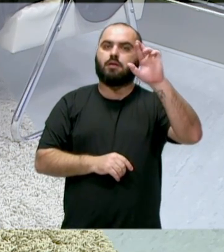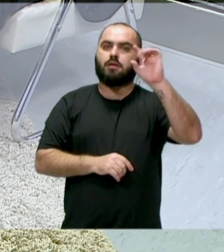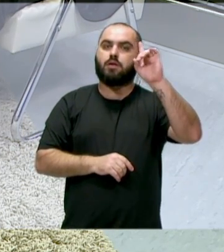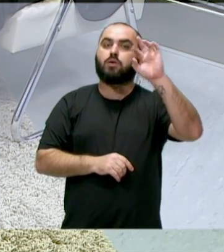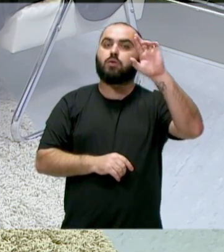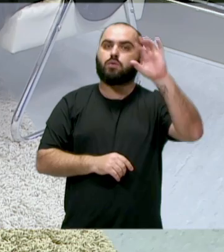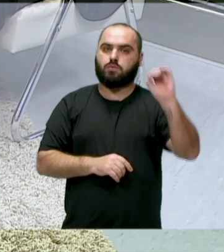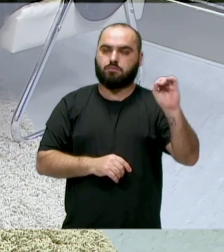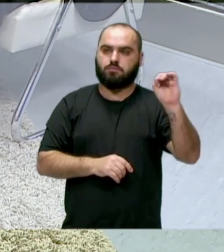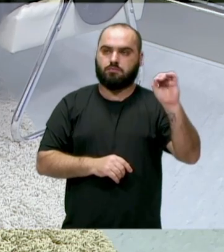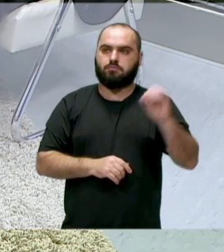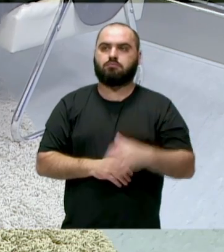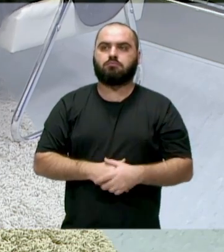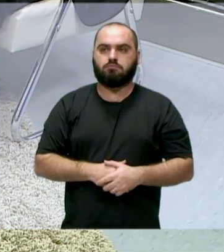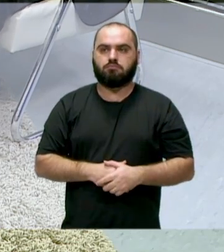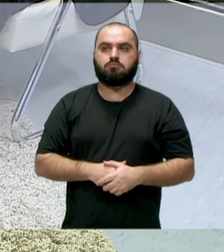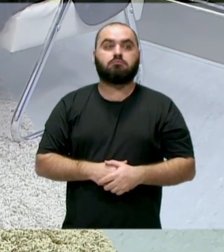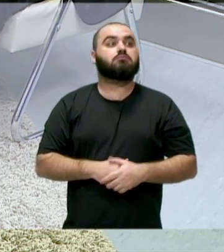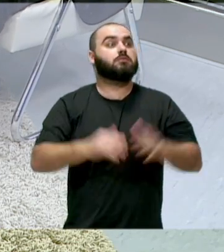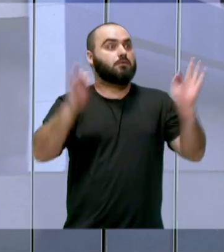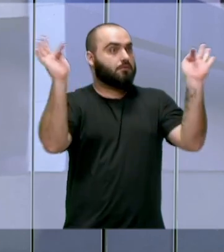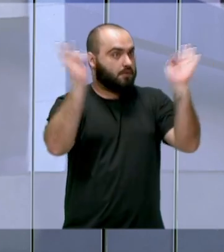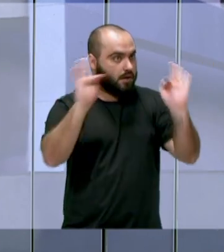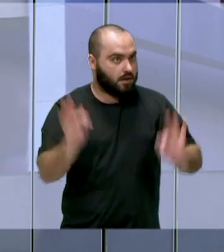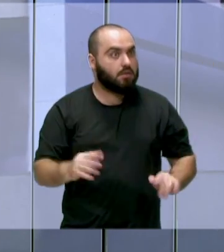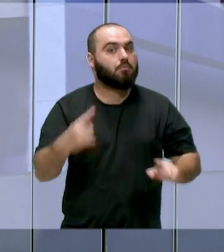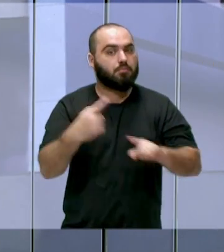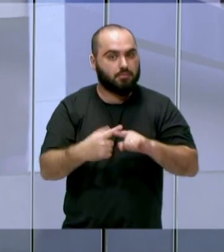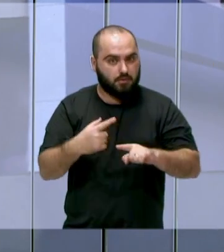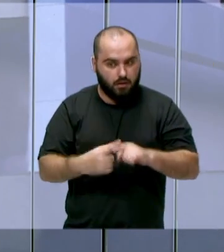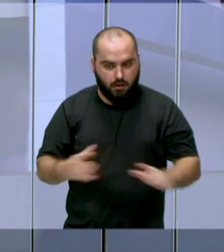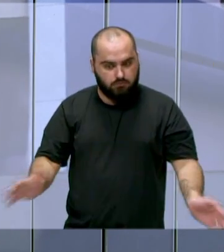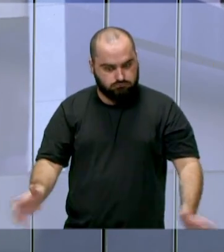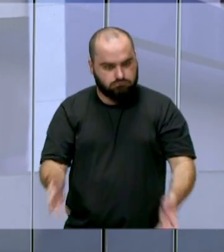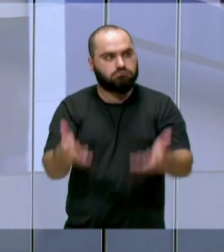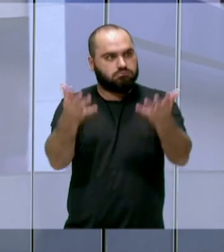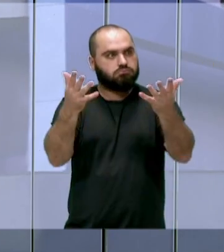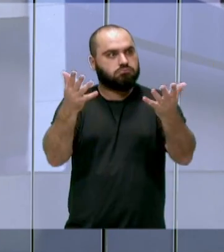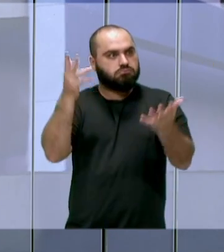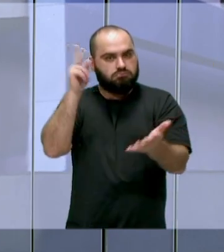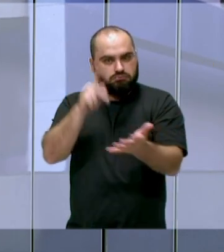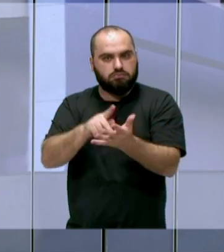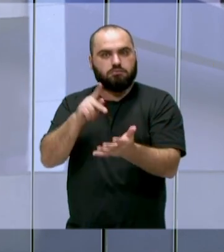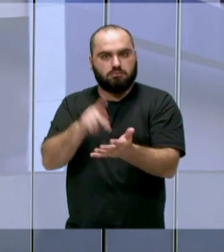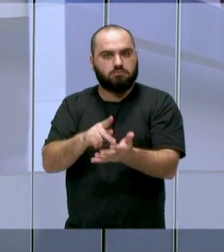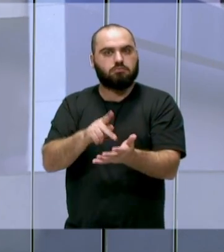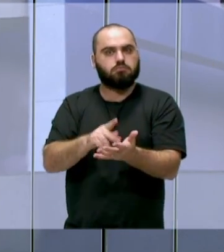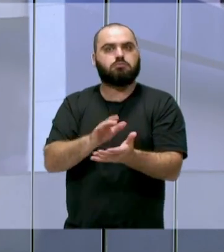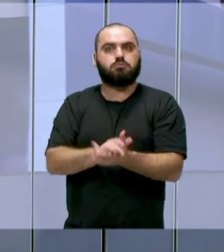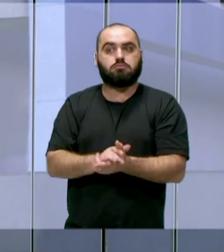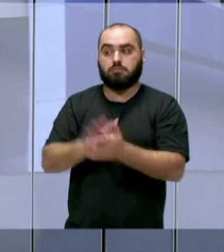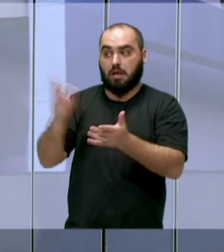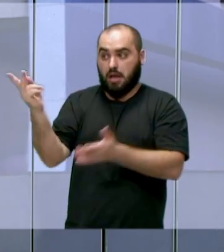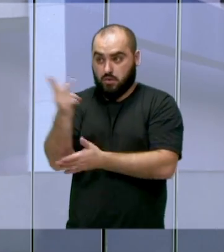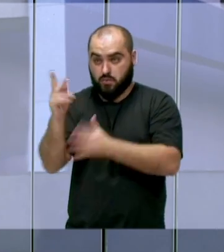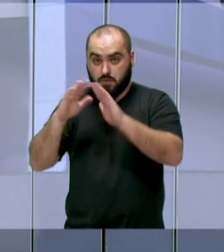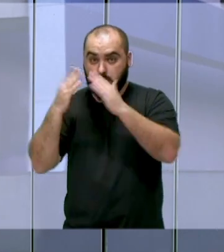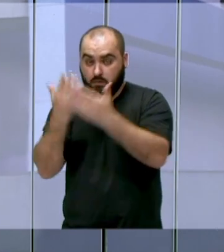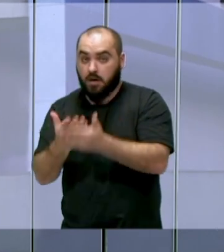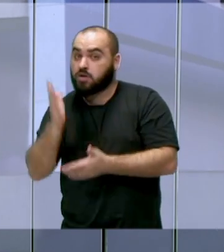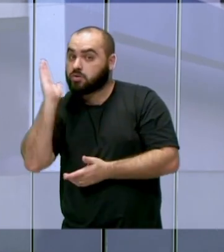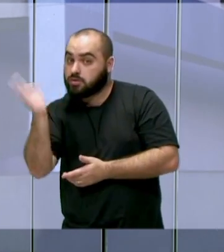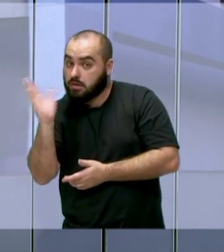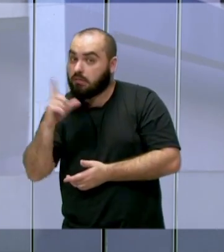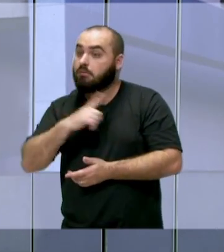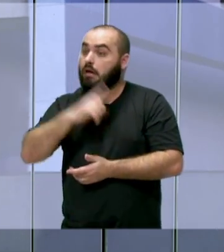mobilização dos estudantes parece que feliz porque já estão bem engajados, a gente foi lá para justamente, já tinham essas escolas, essas duas pelo menos, eles já